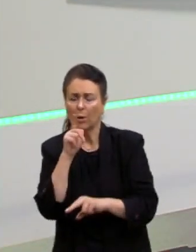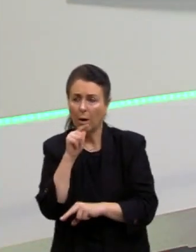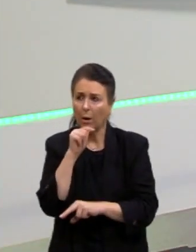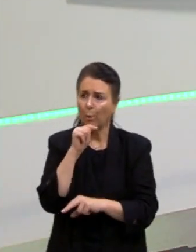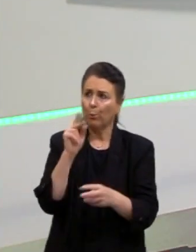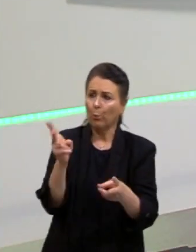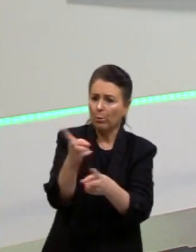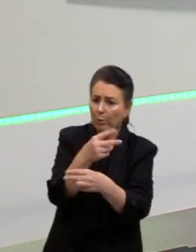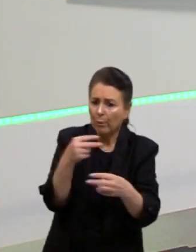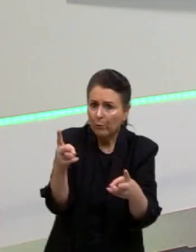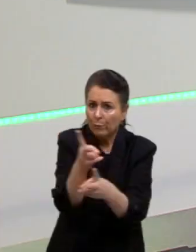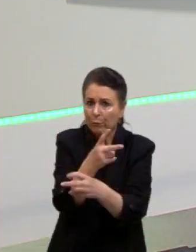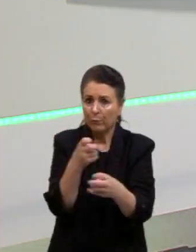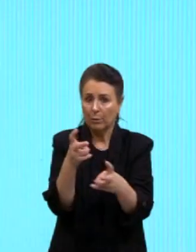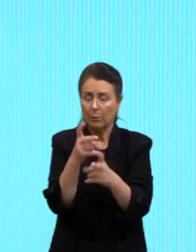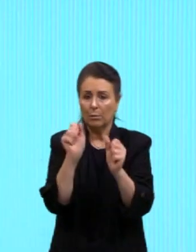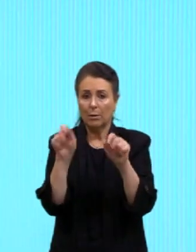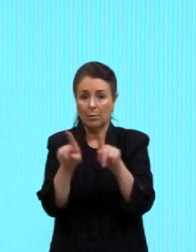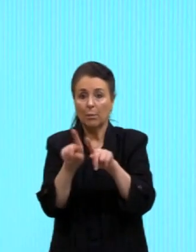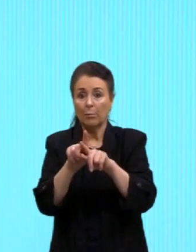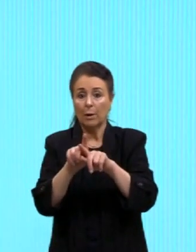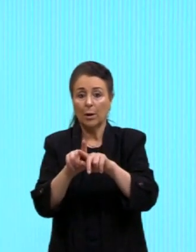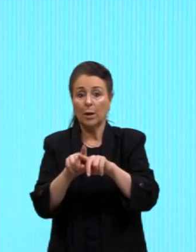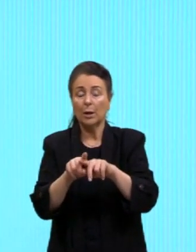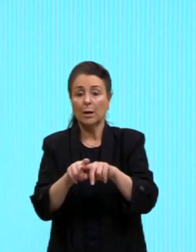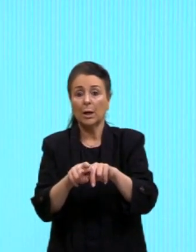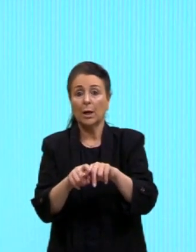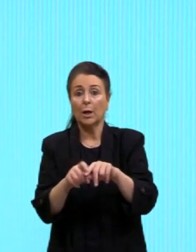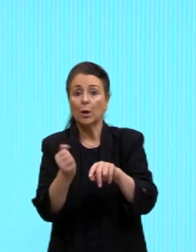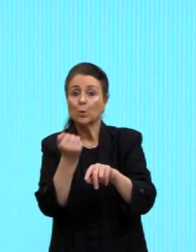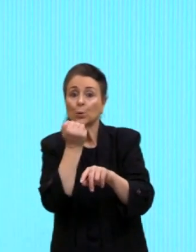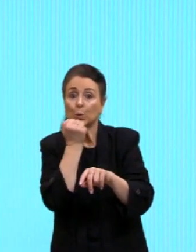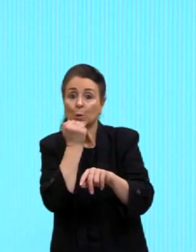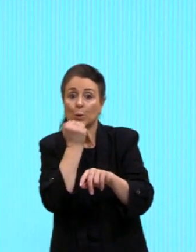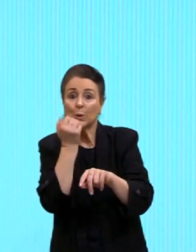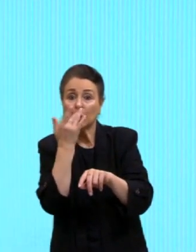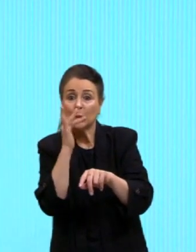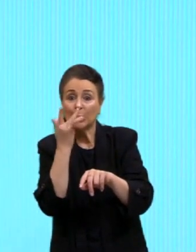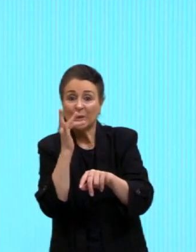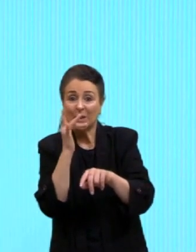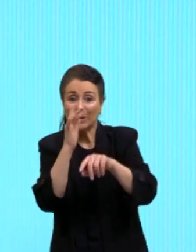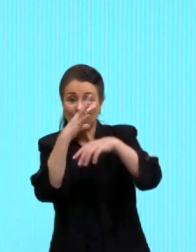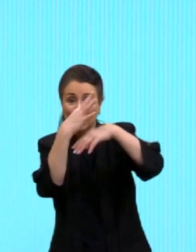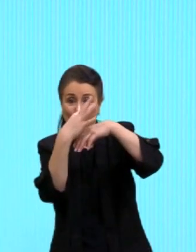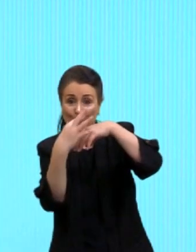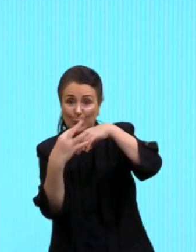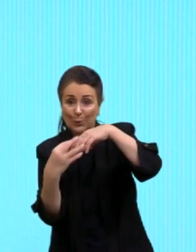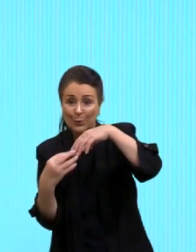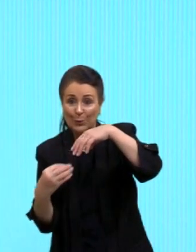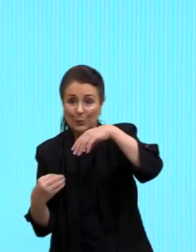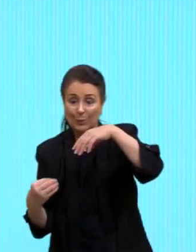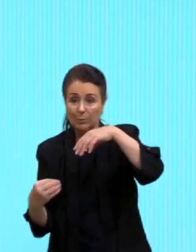ação propriamente também glacial, entre outras coisas. Quando é por água, agorizada,